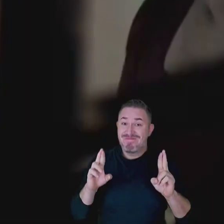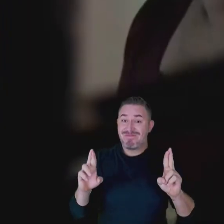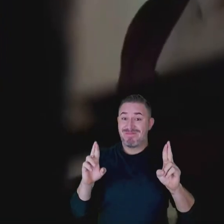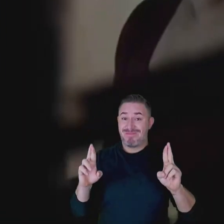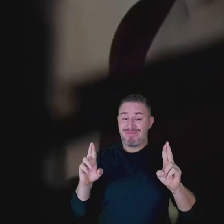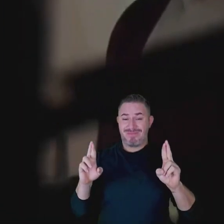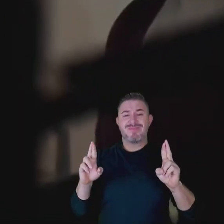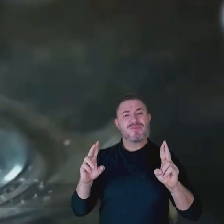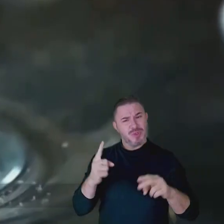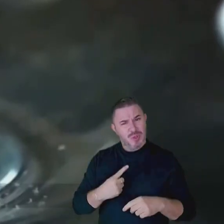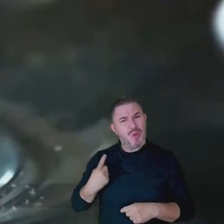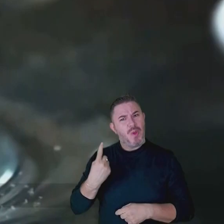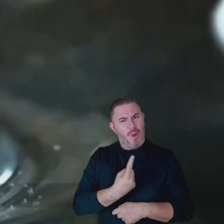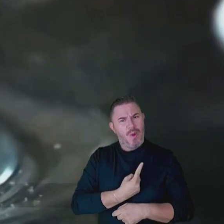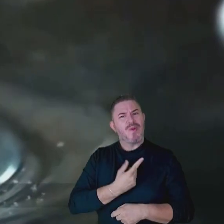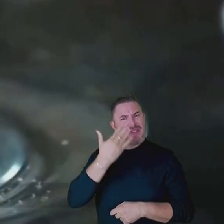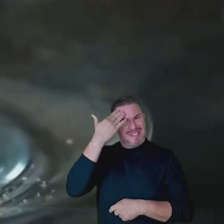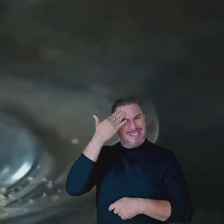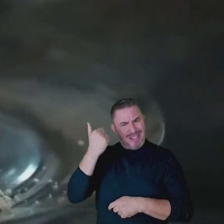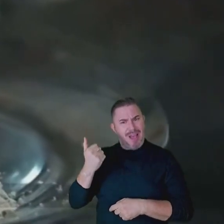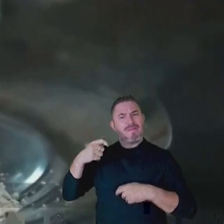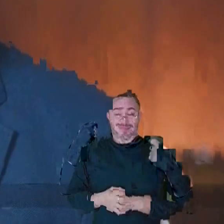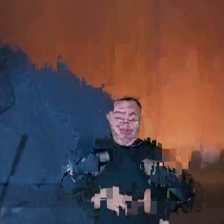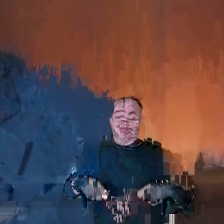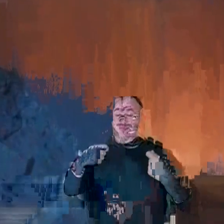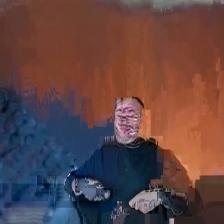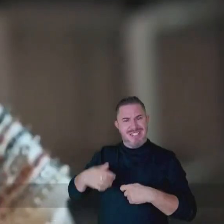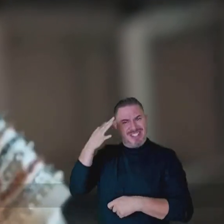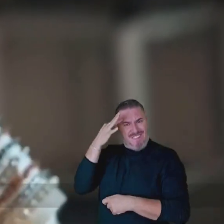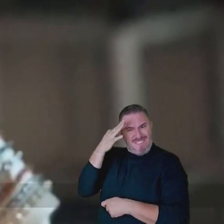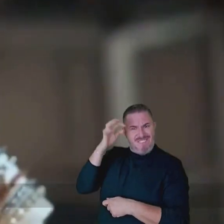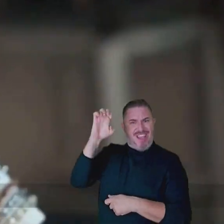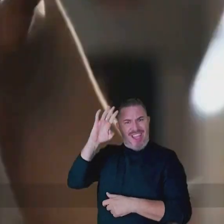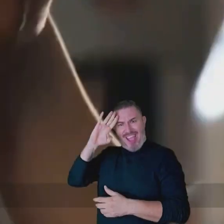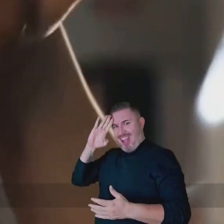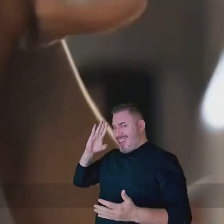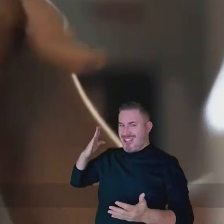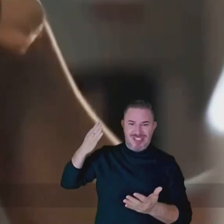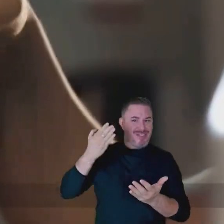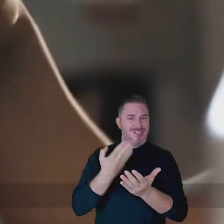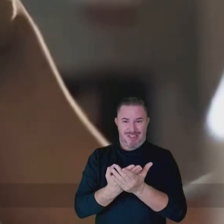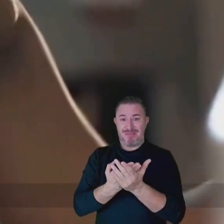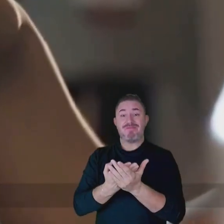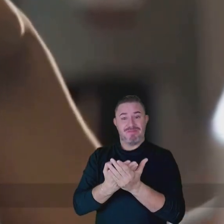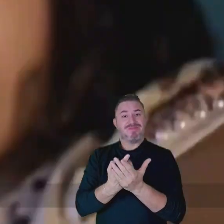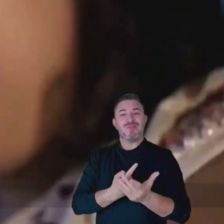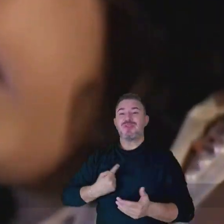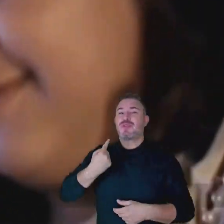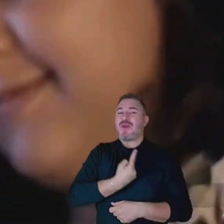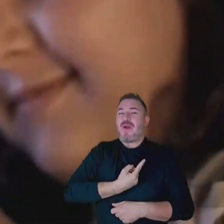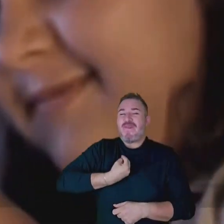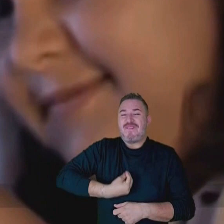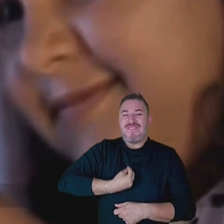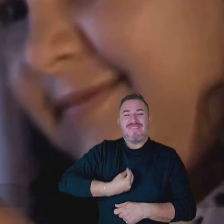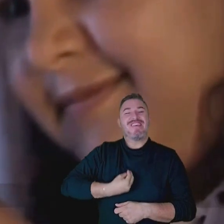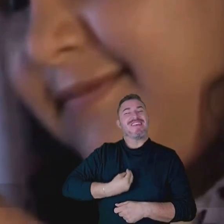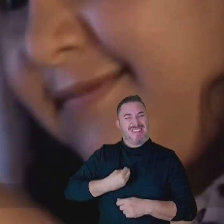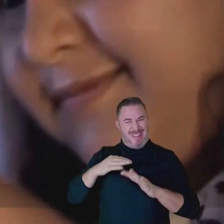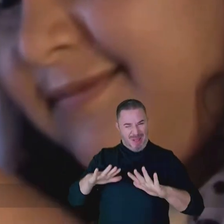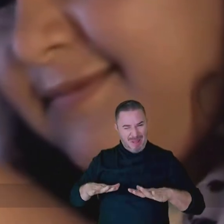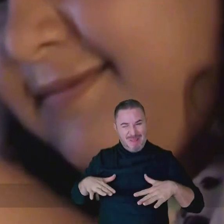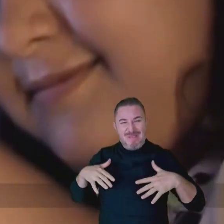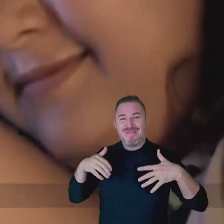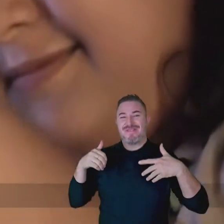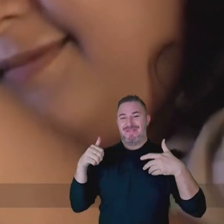A gente sabe, tem que ter fé, tem que acreditar Que a nossa vida vai